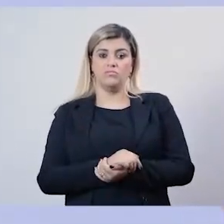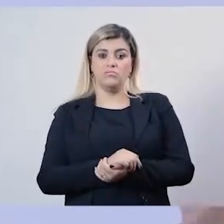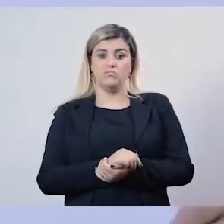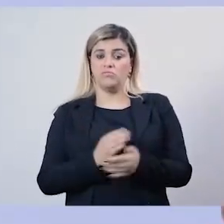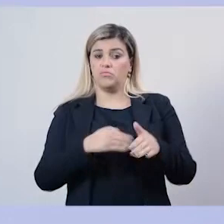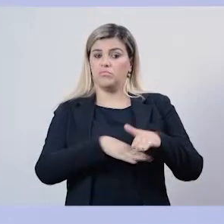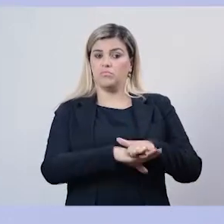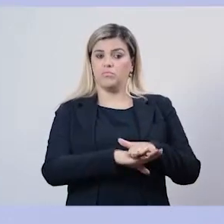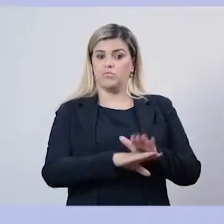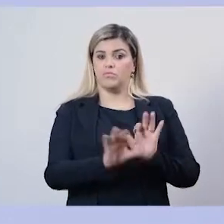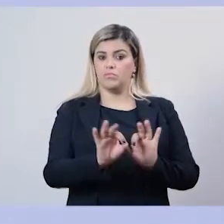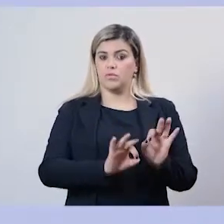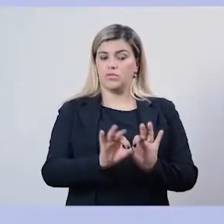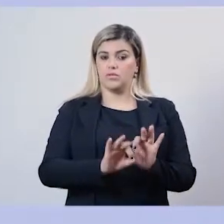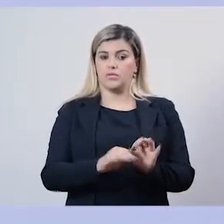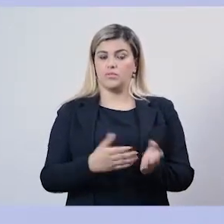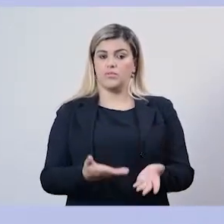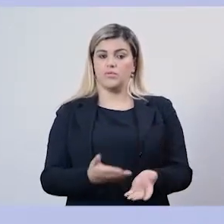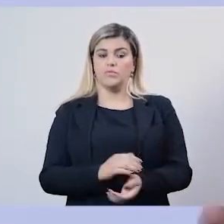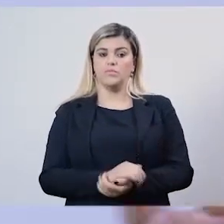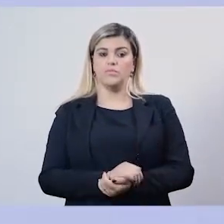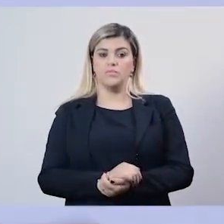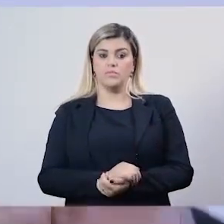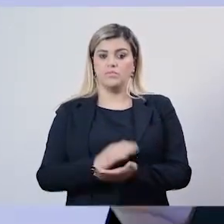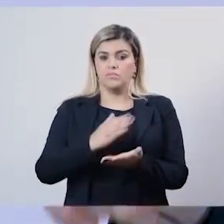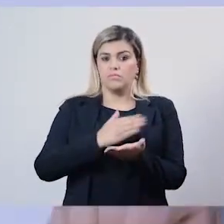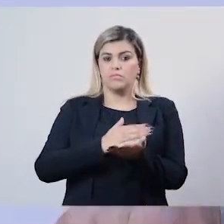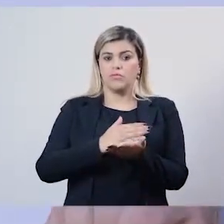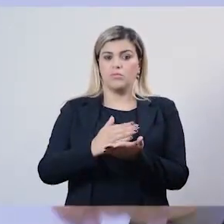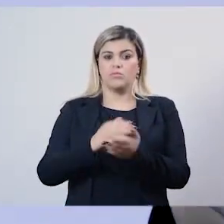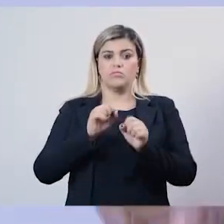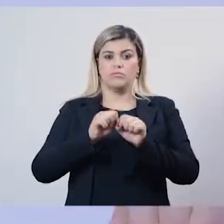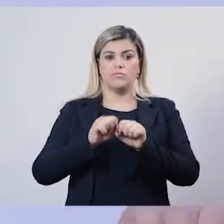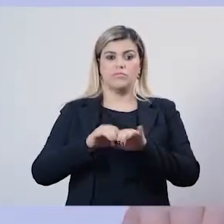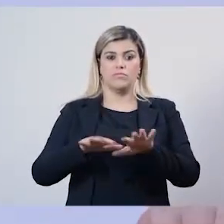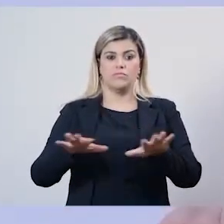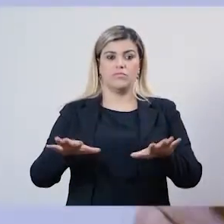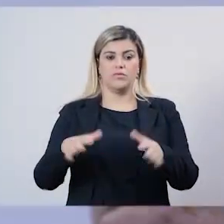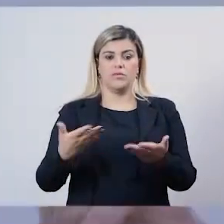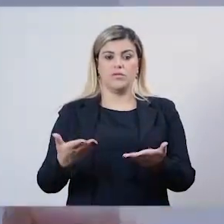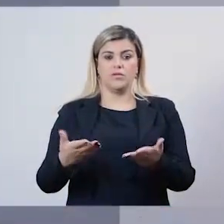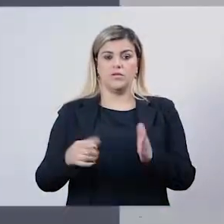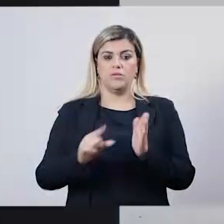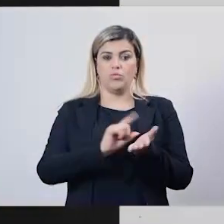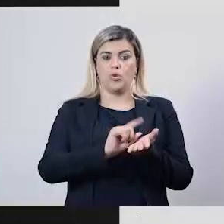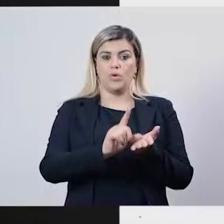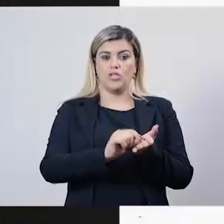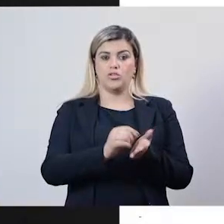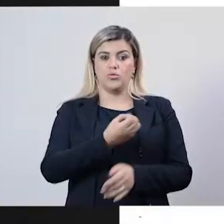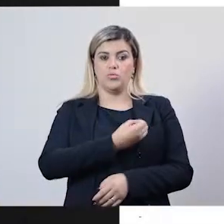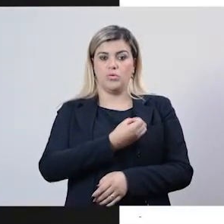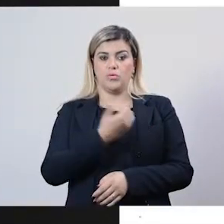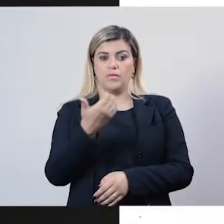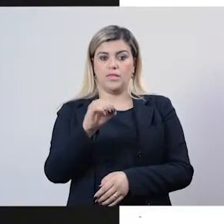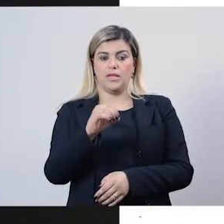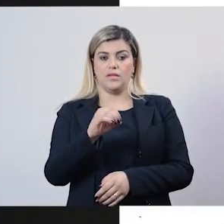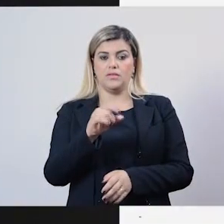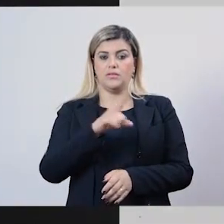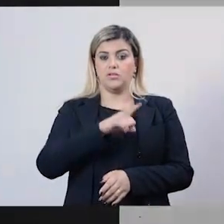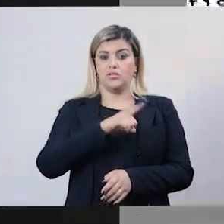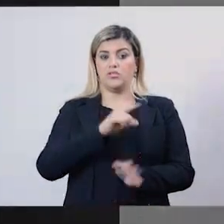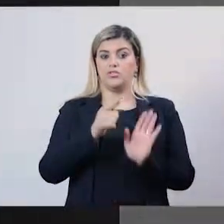Nisso, começou a proliferar, porque no artigo 10 constava a